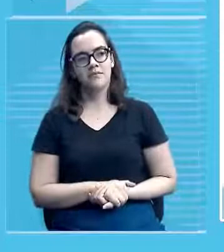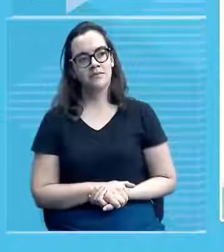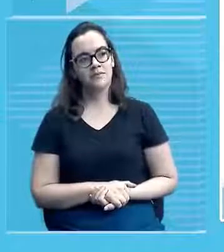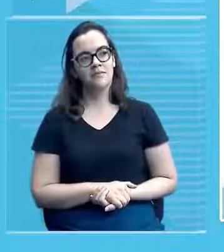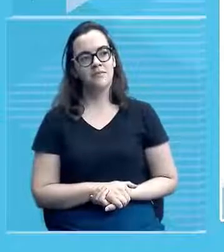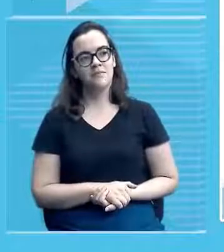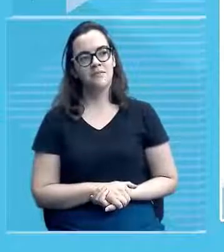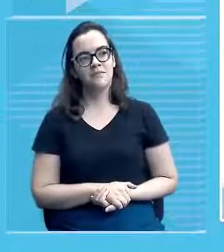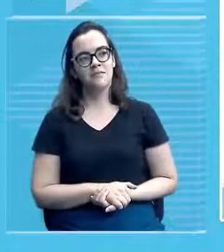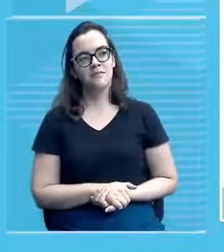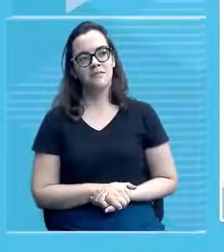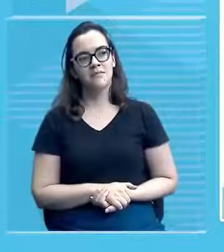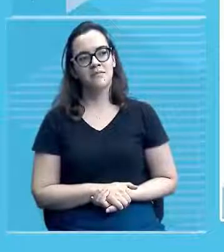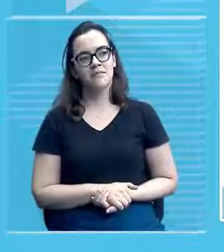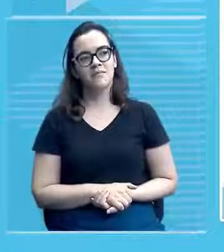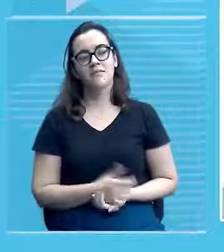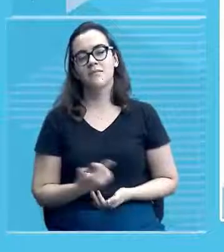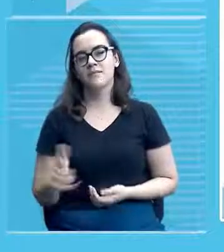Piracuruca